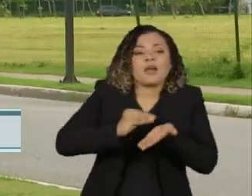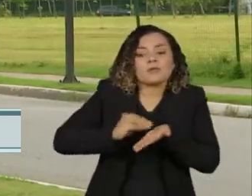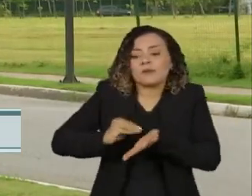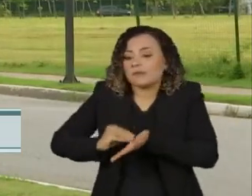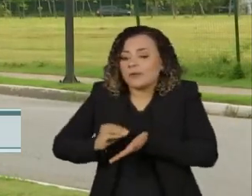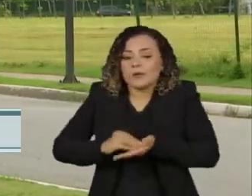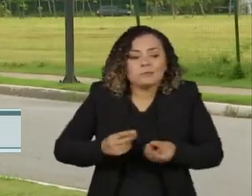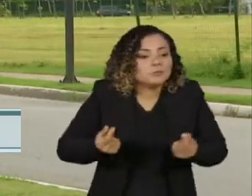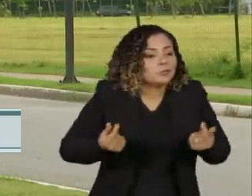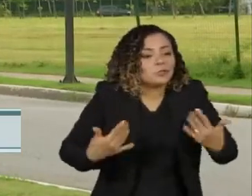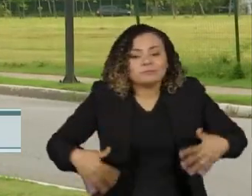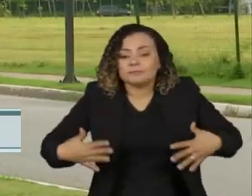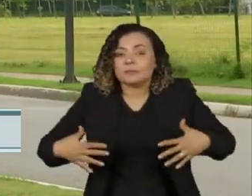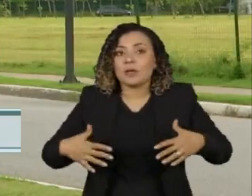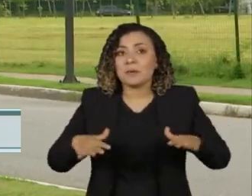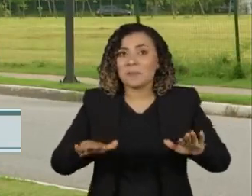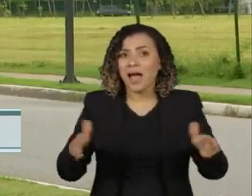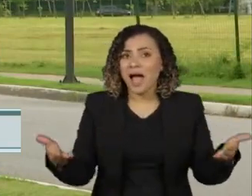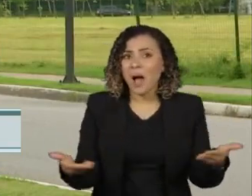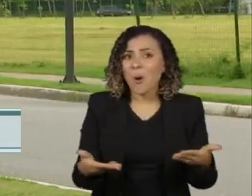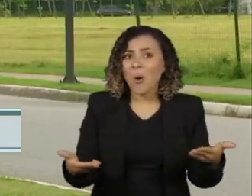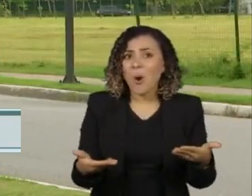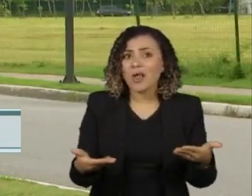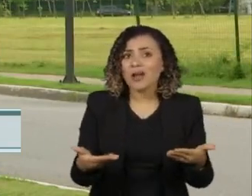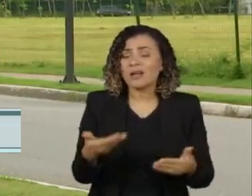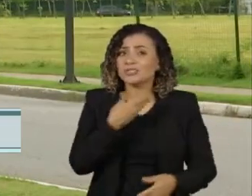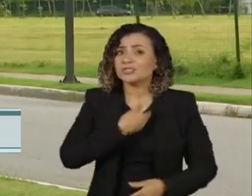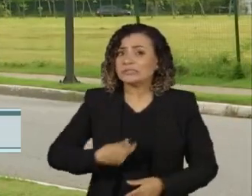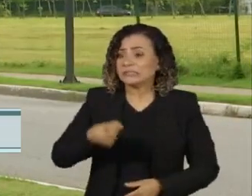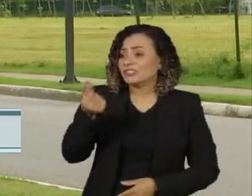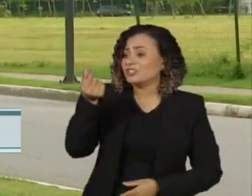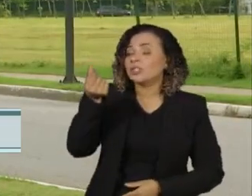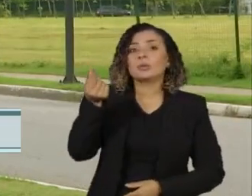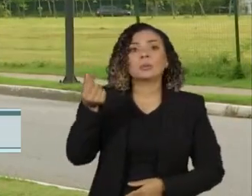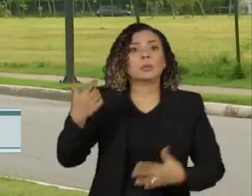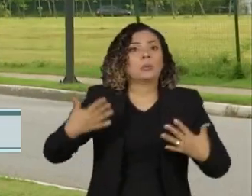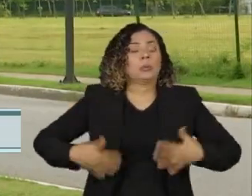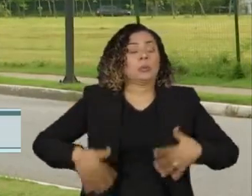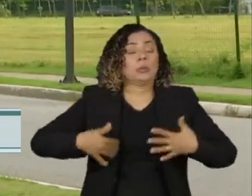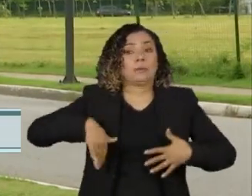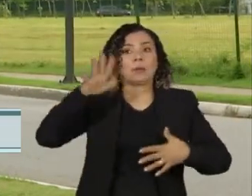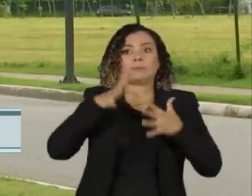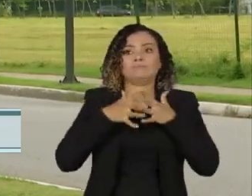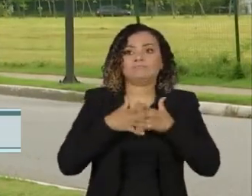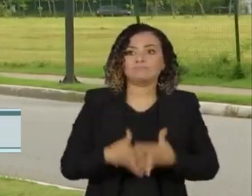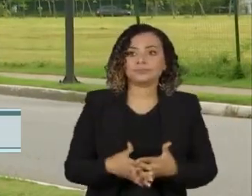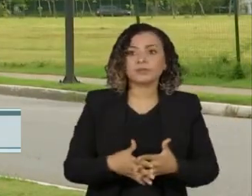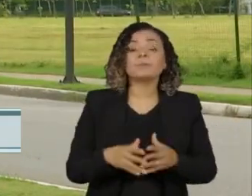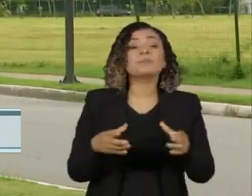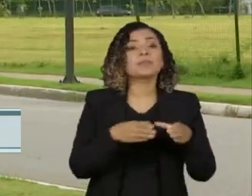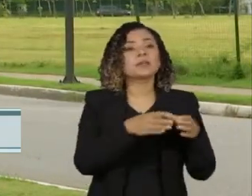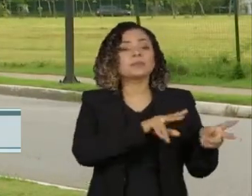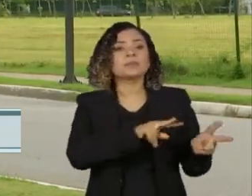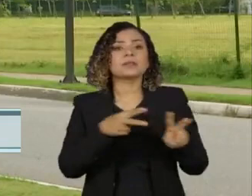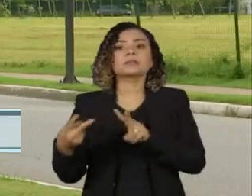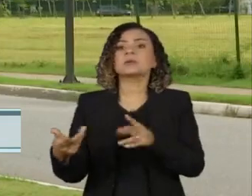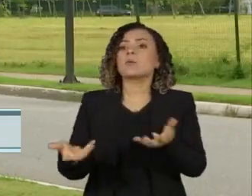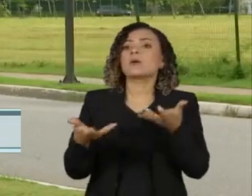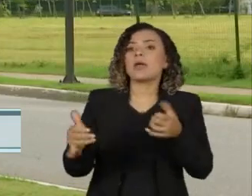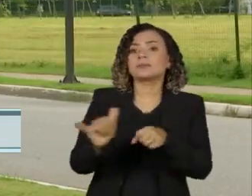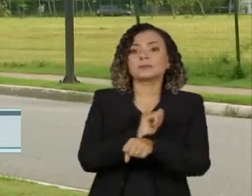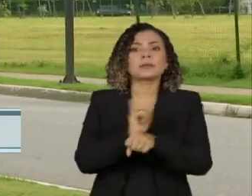Só que, dessa vez, o buraco nas contas públicas tem contornos maiores. A equipe de transição do novo governo busca